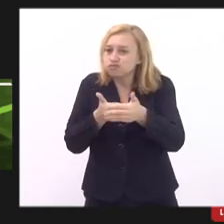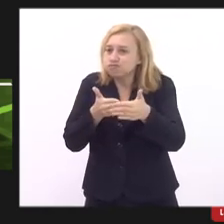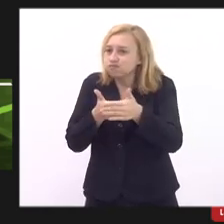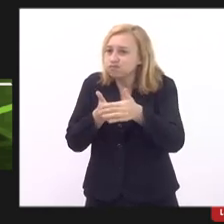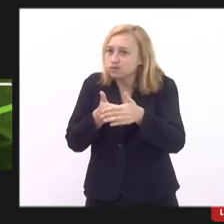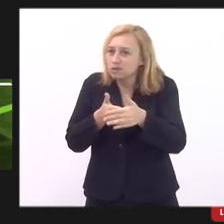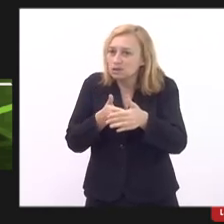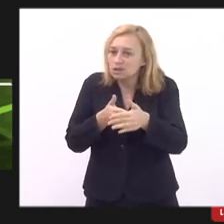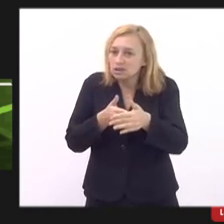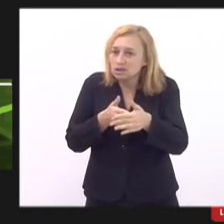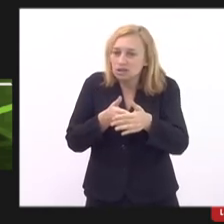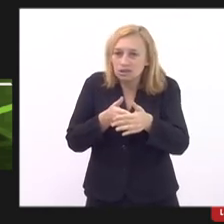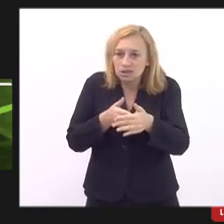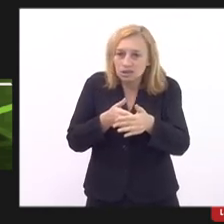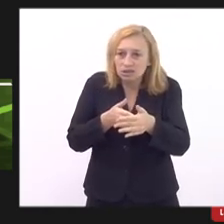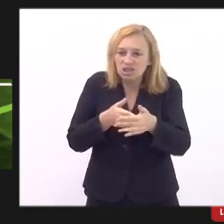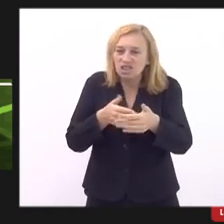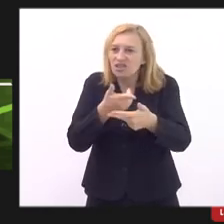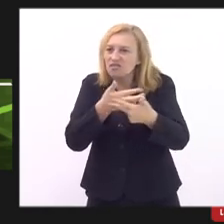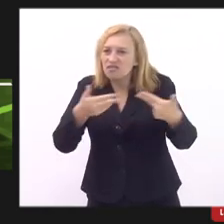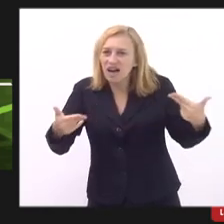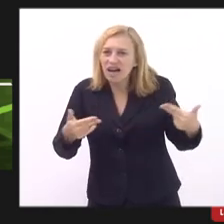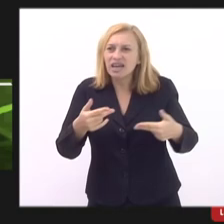milhões de crianças